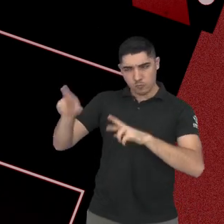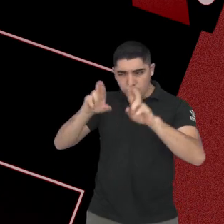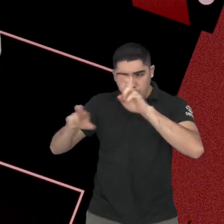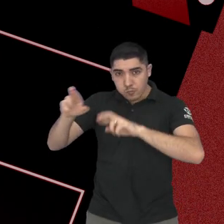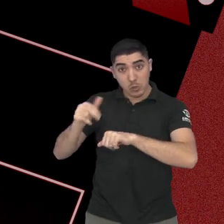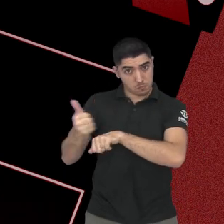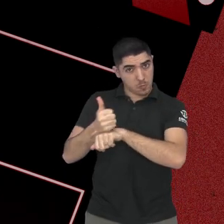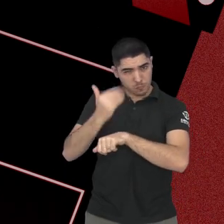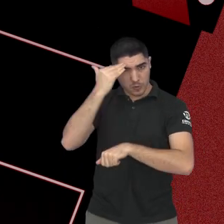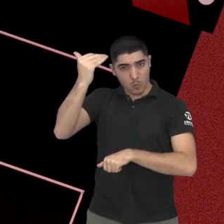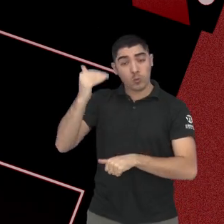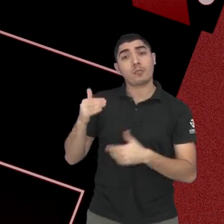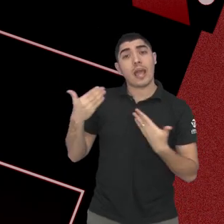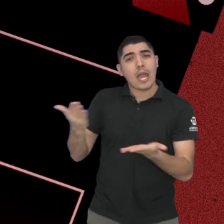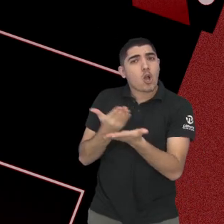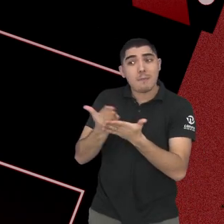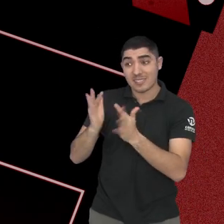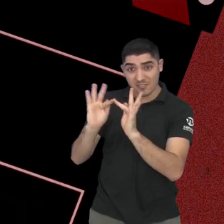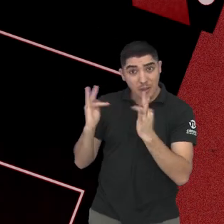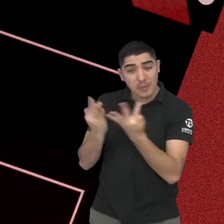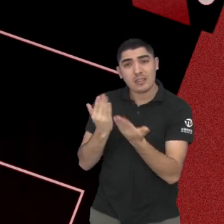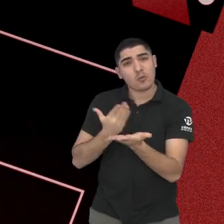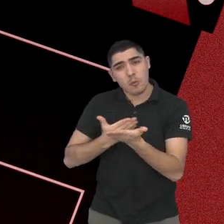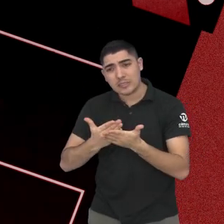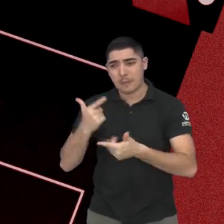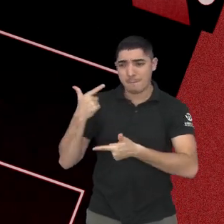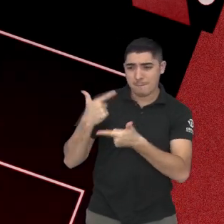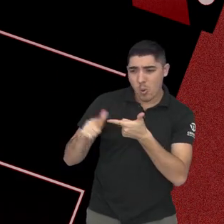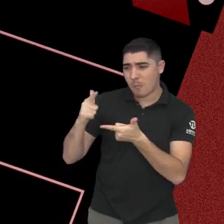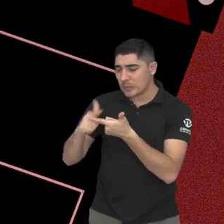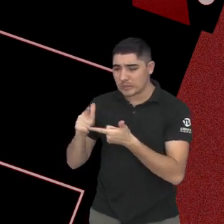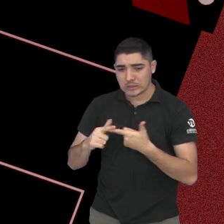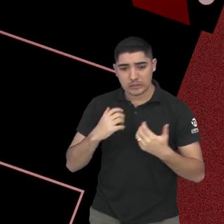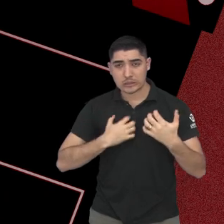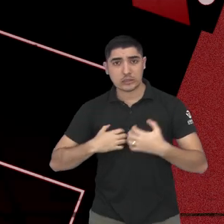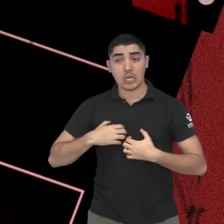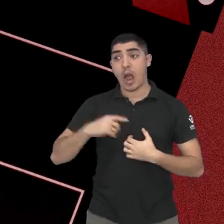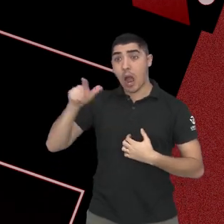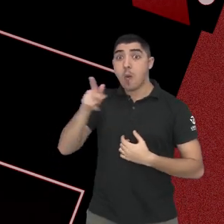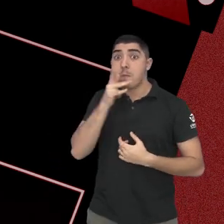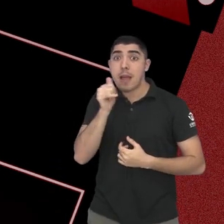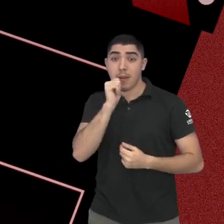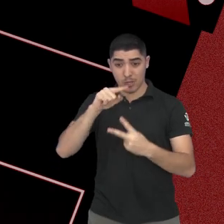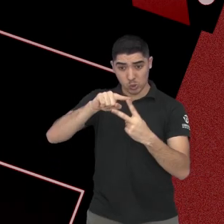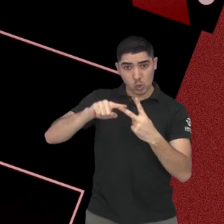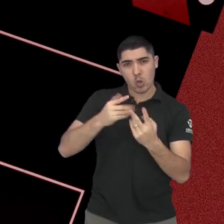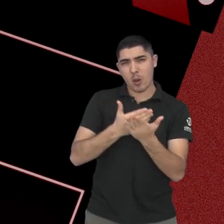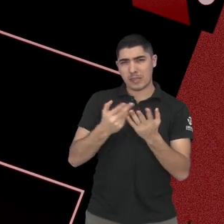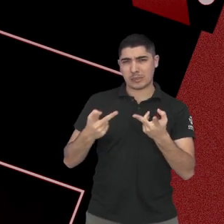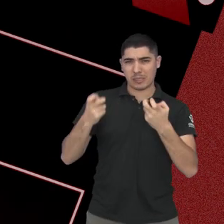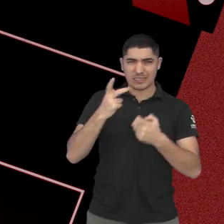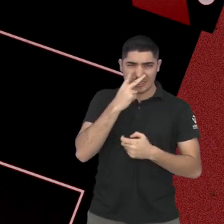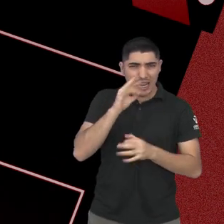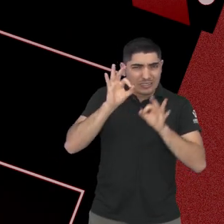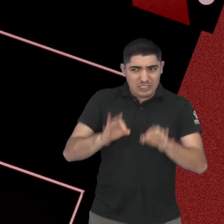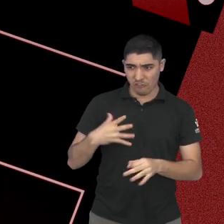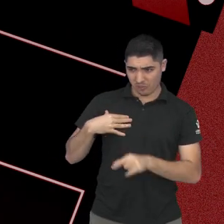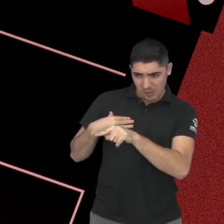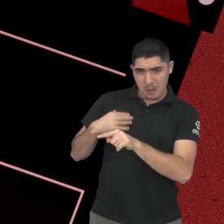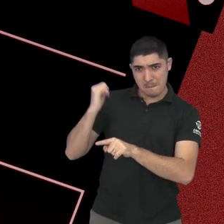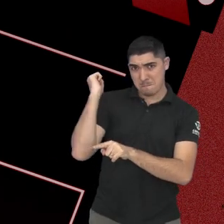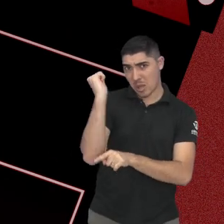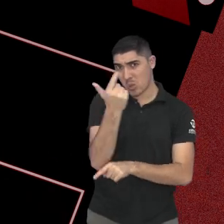um verdadeiro drama familiar. Em alguns momentos, os próprios pais se perguntam se o filho, de fato, seria capaz de